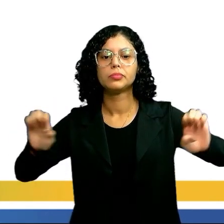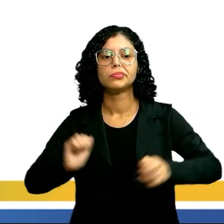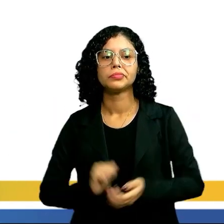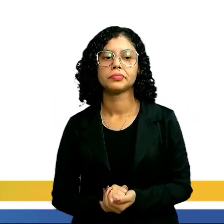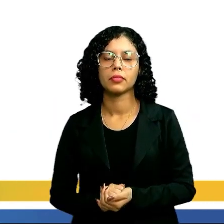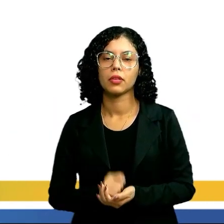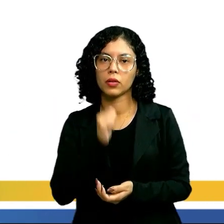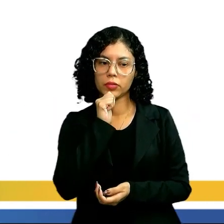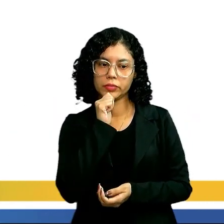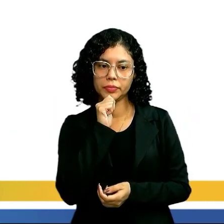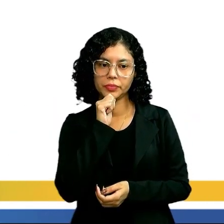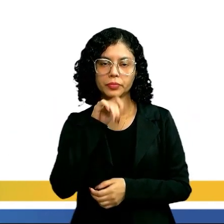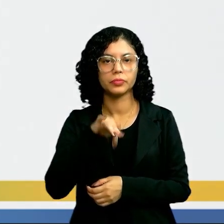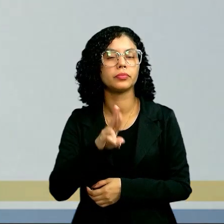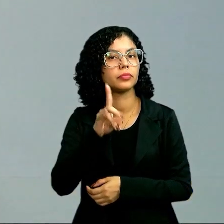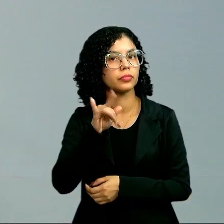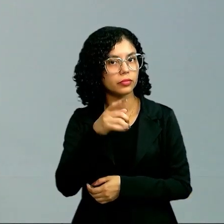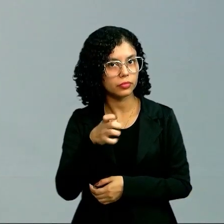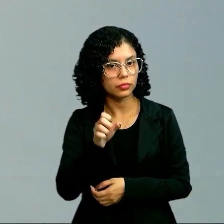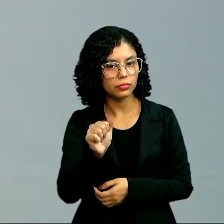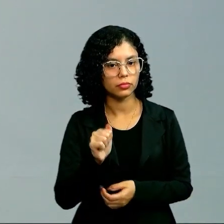lineares e matrizes.